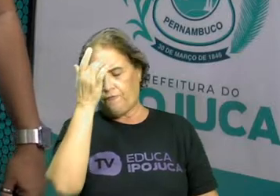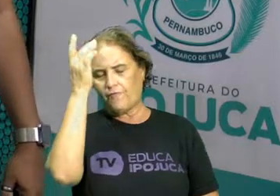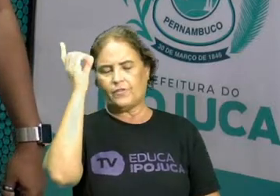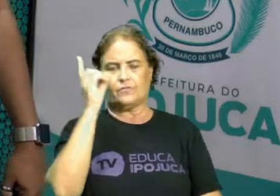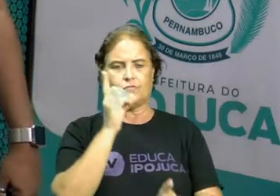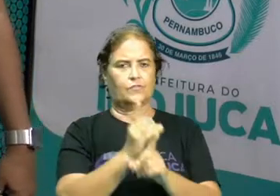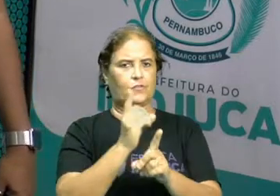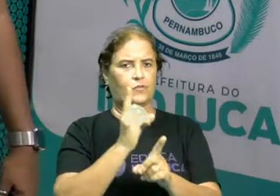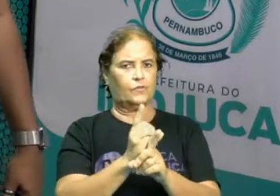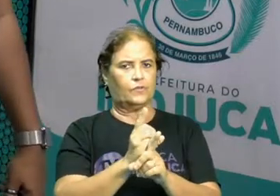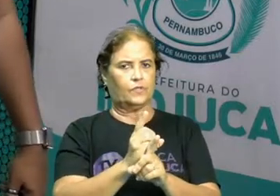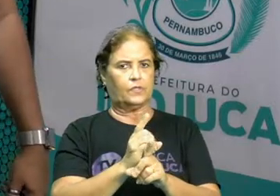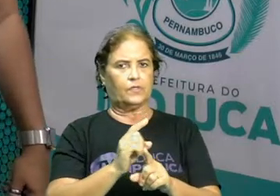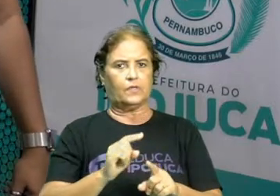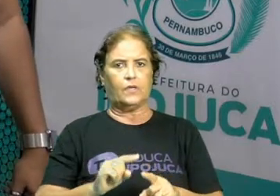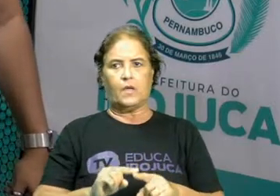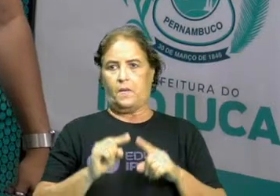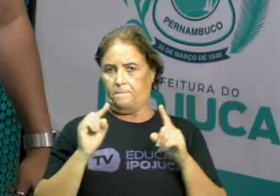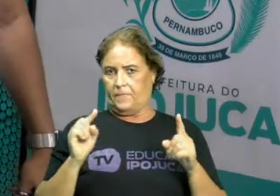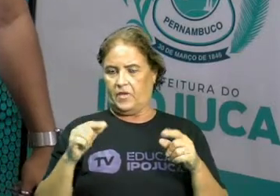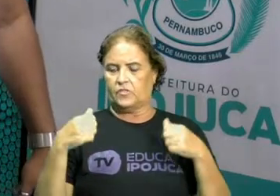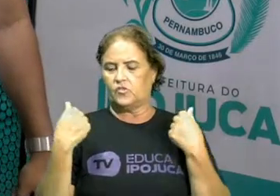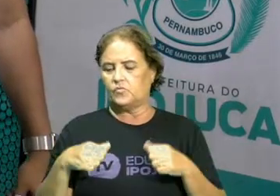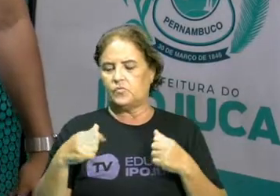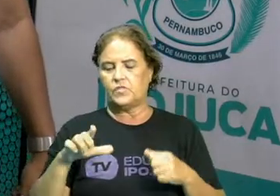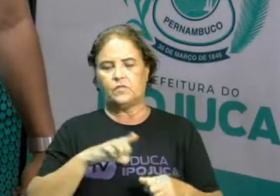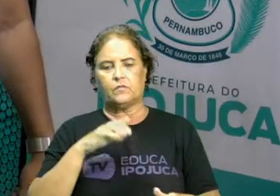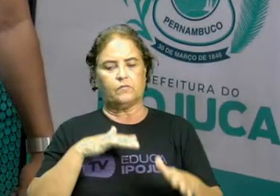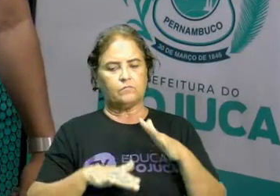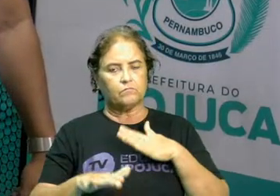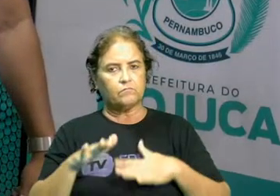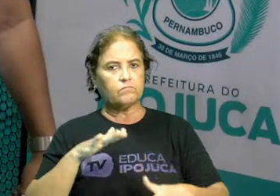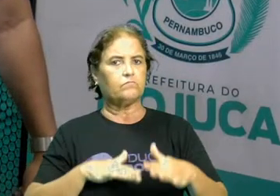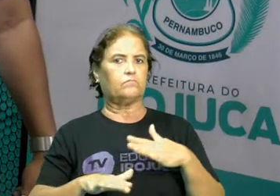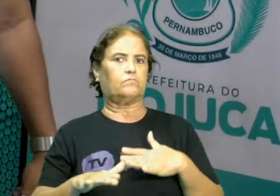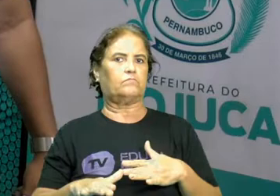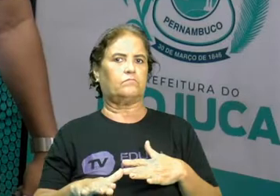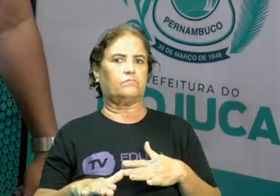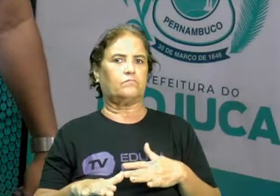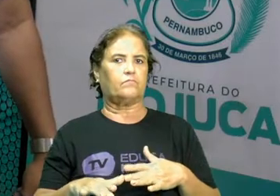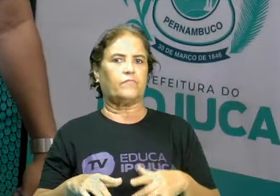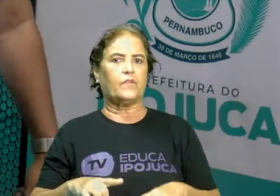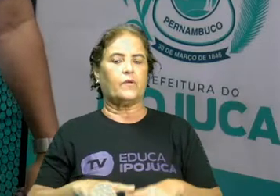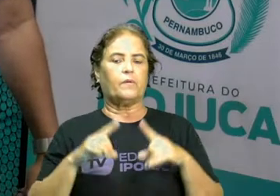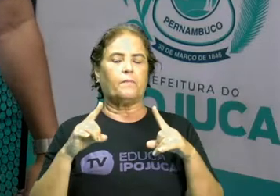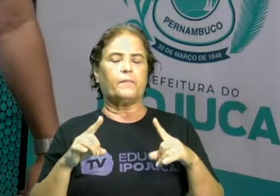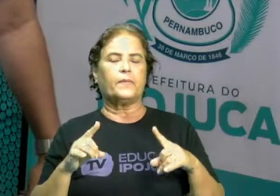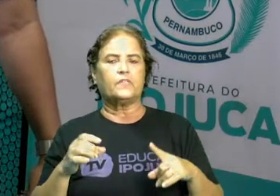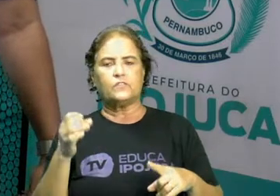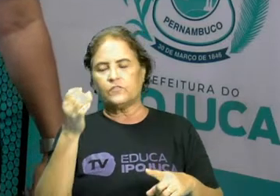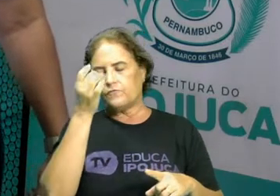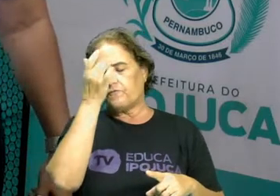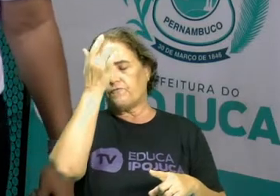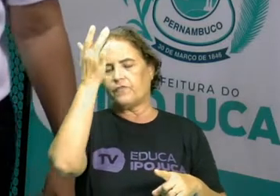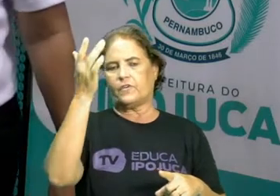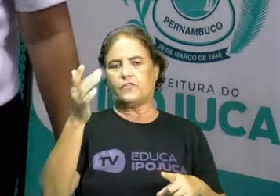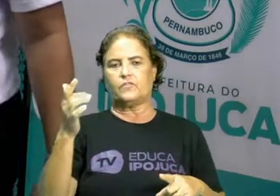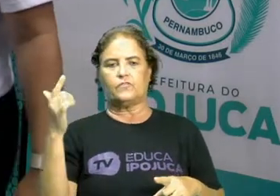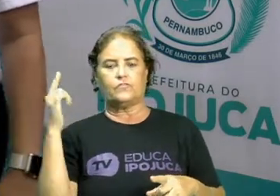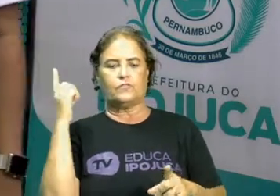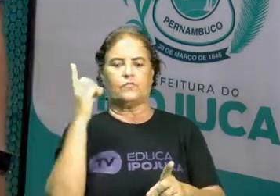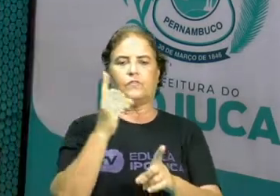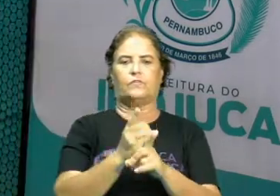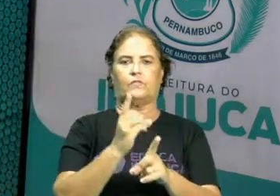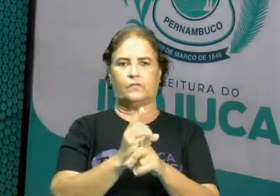não diz que eu não devo ter cuidado com eles. Eu tenho que ter cuidado, mas eles são mais fáceis de conseguir. Então os